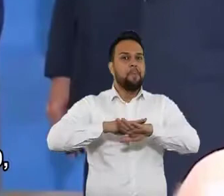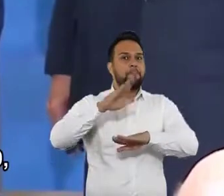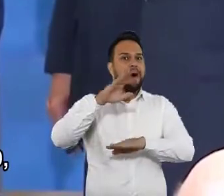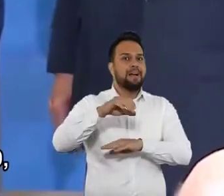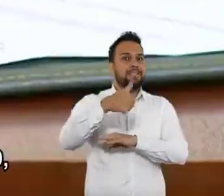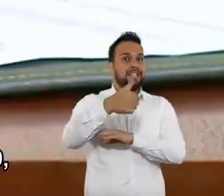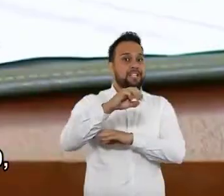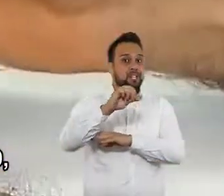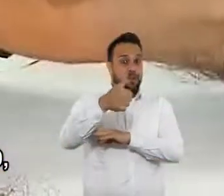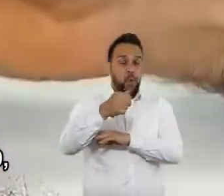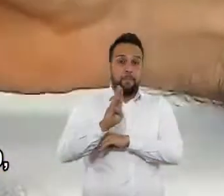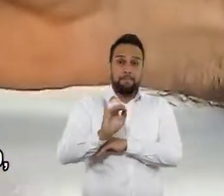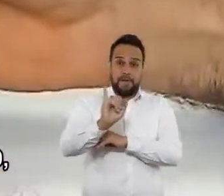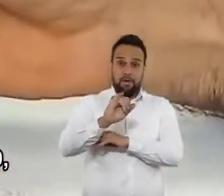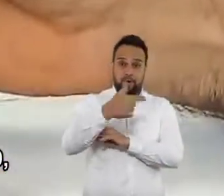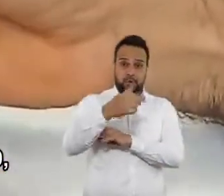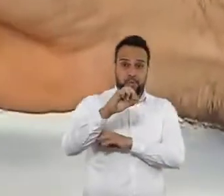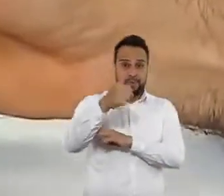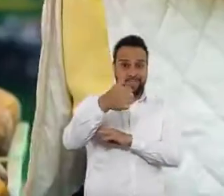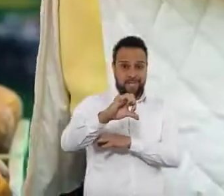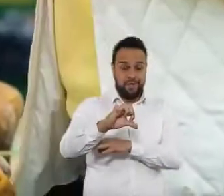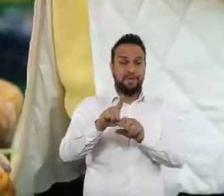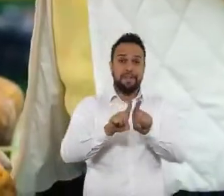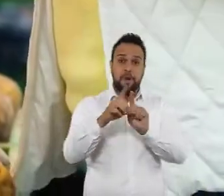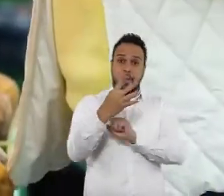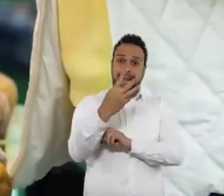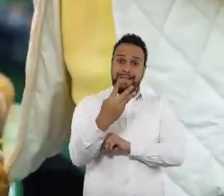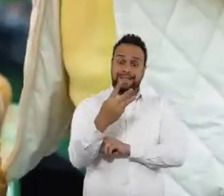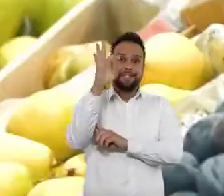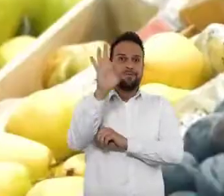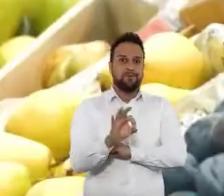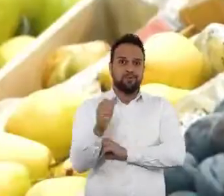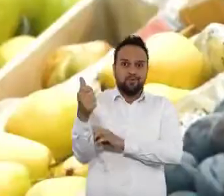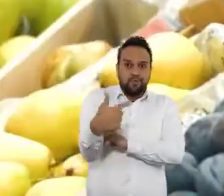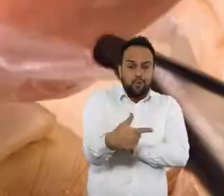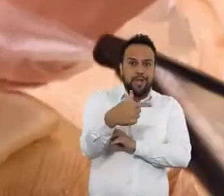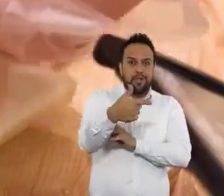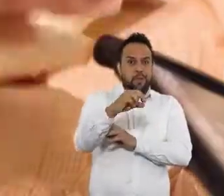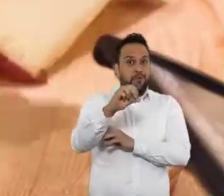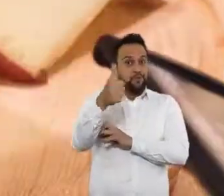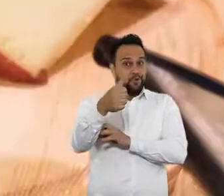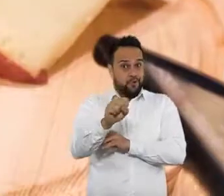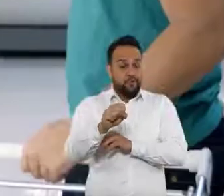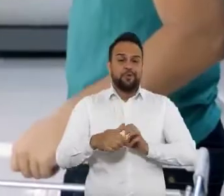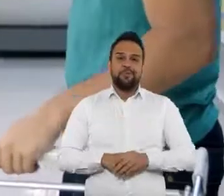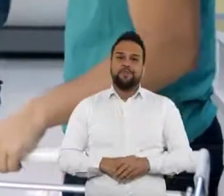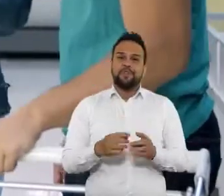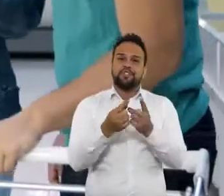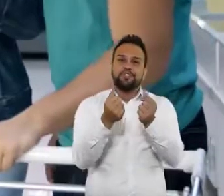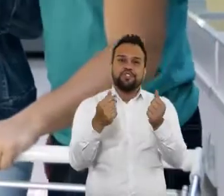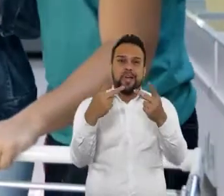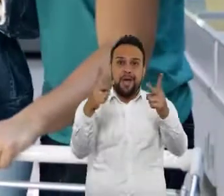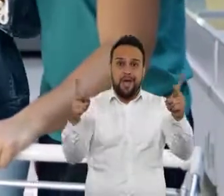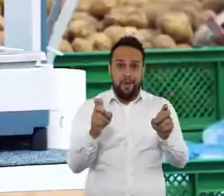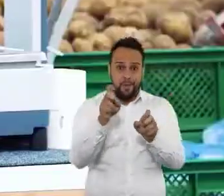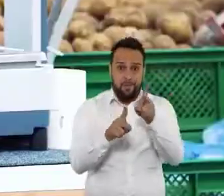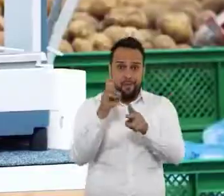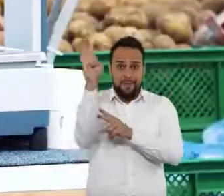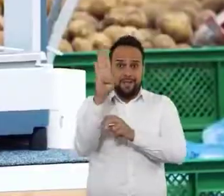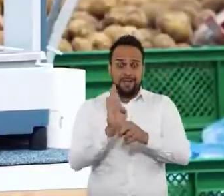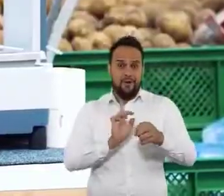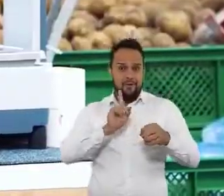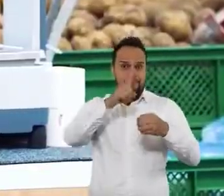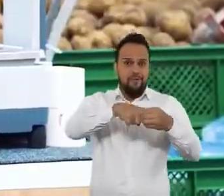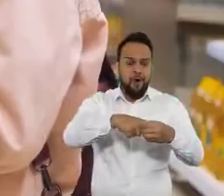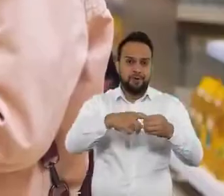de 101 bilhões em 2019, 43% a mais que em 2018. Dinheiro do brasileiro que